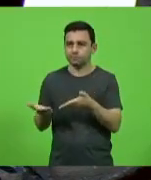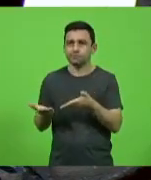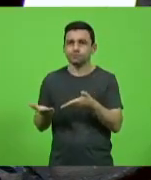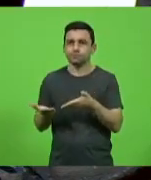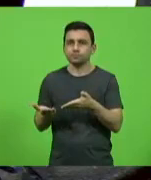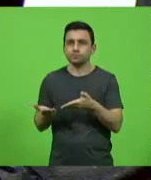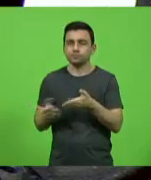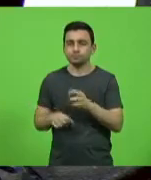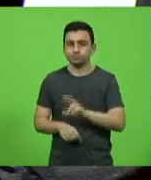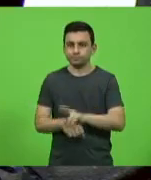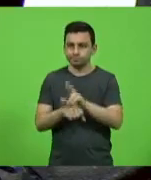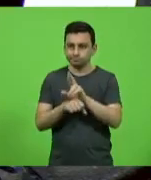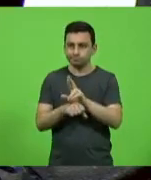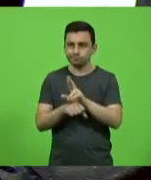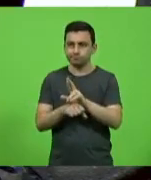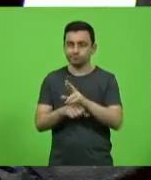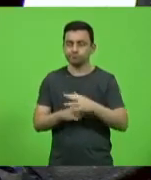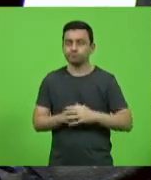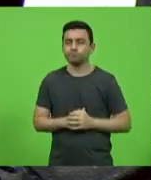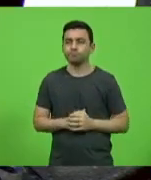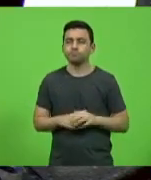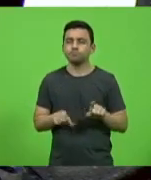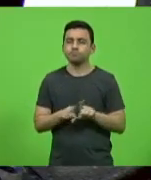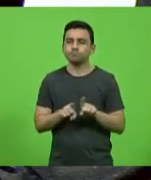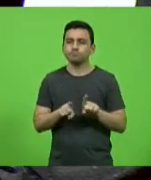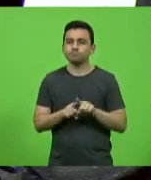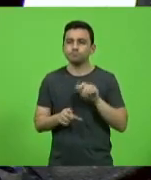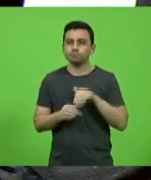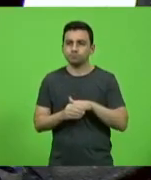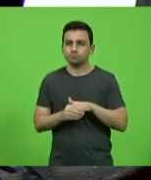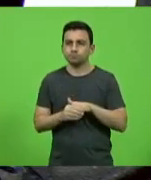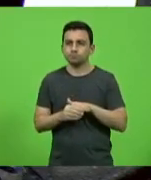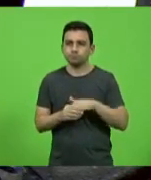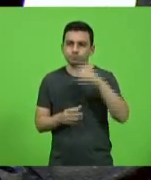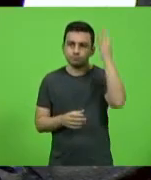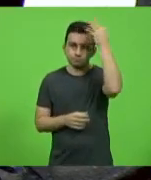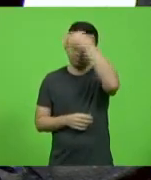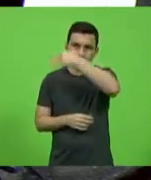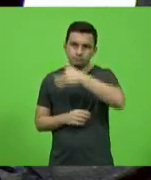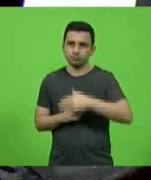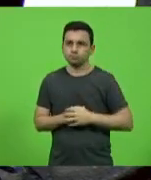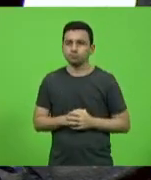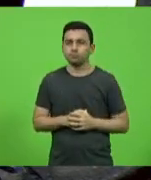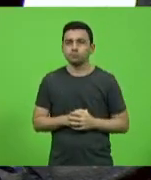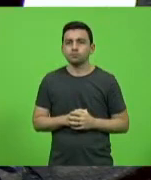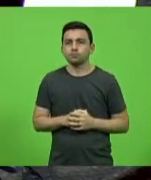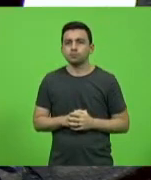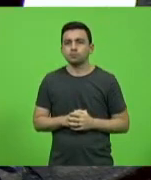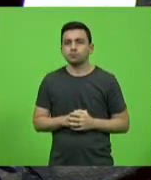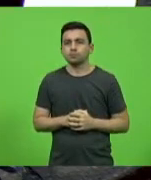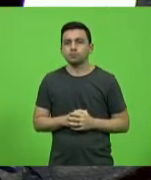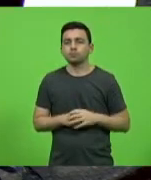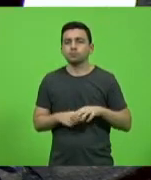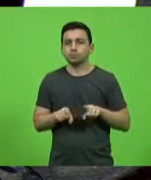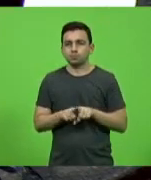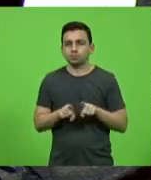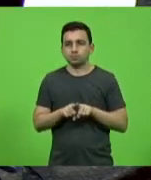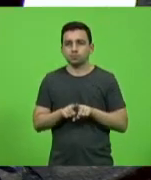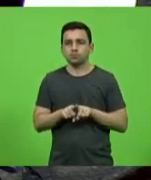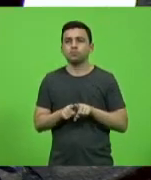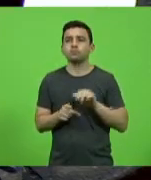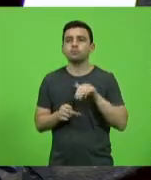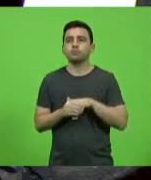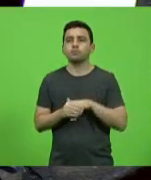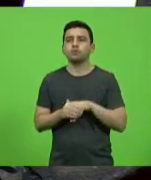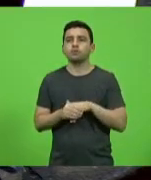nos representar nessa missão. Voto também no deputado Fabiano da Luz, voto no meu querido amigo, o